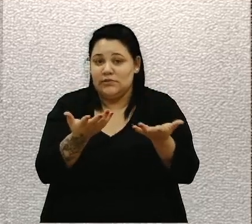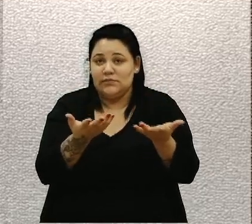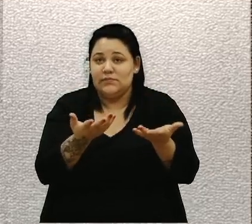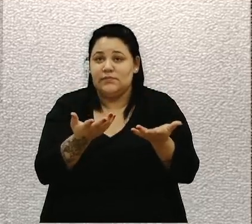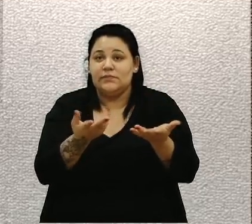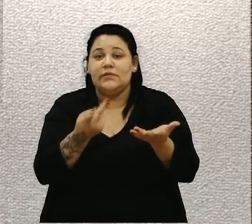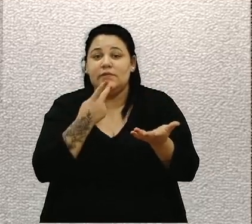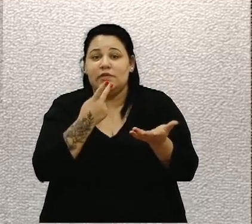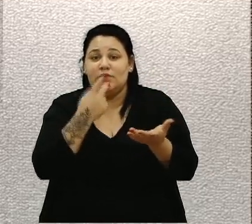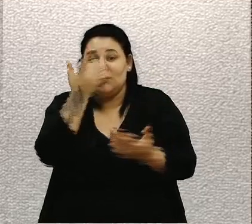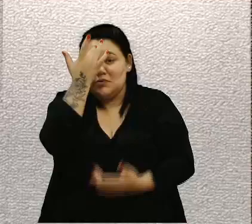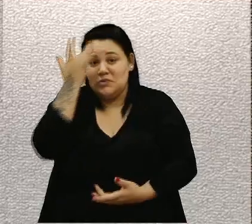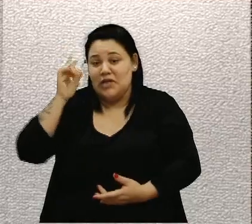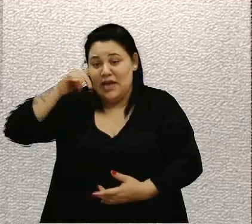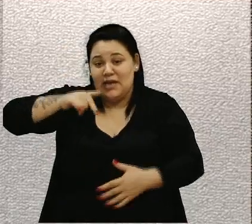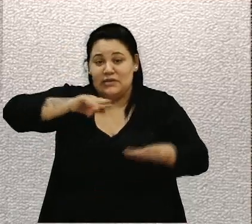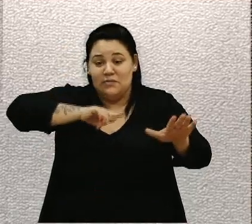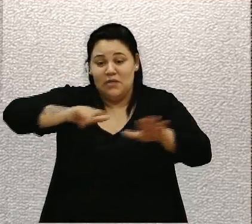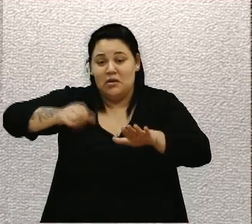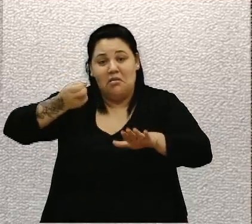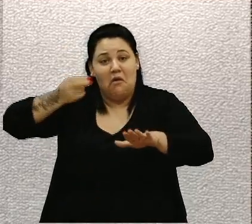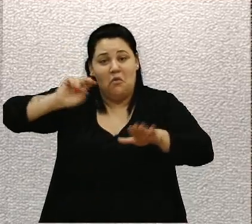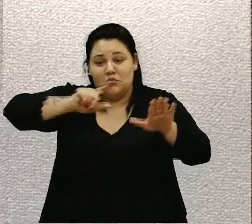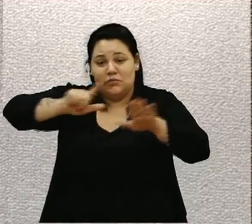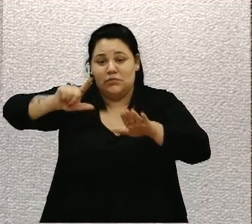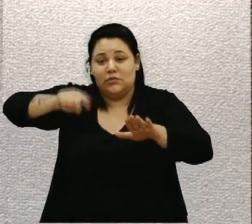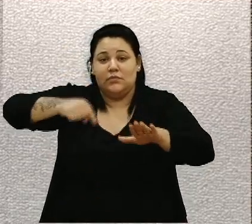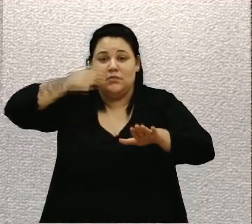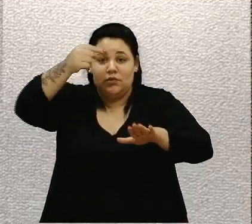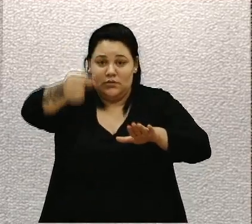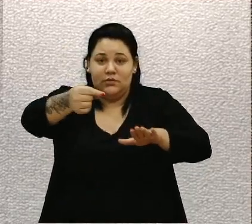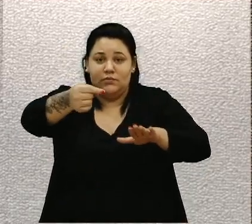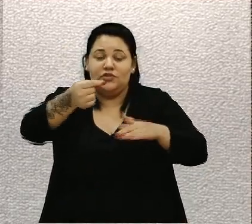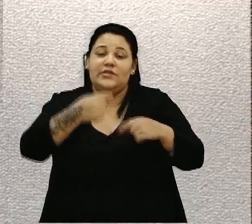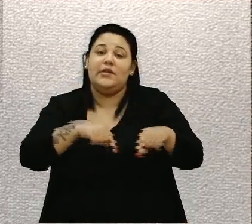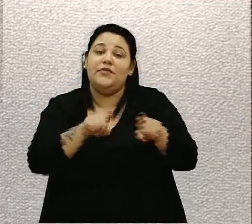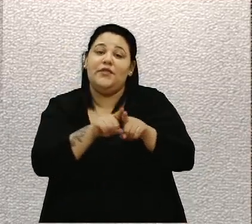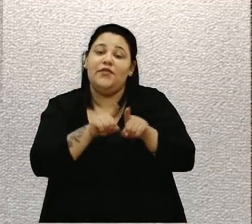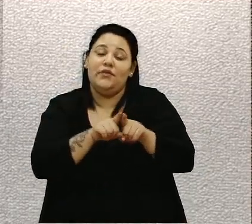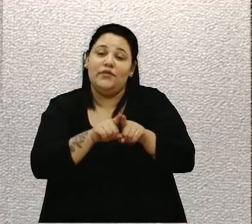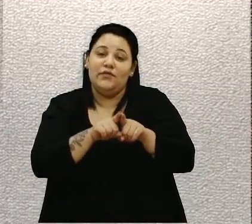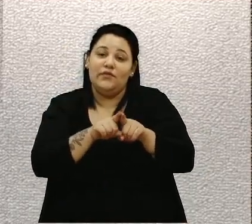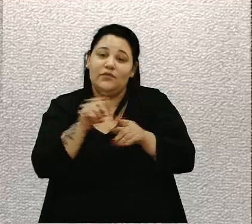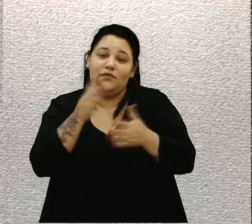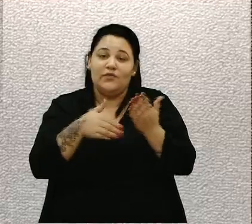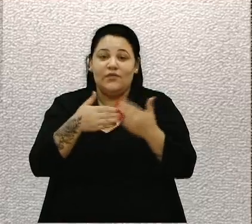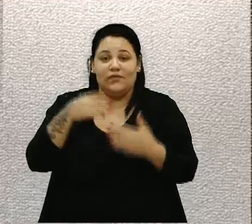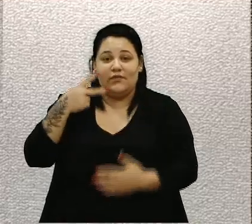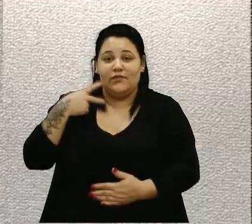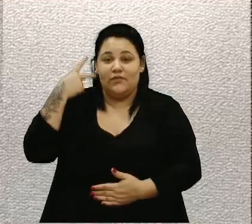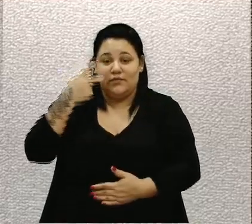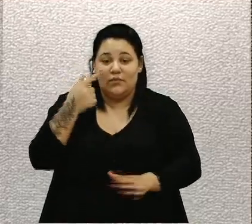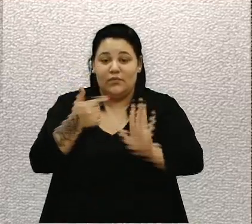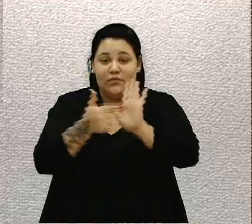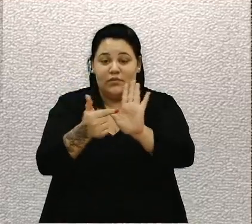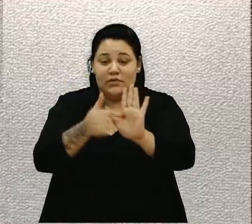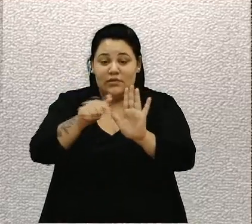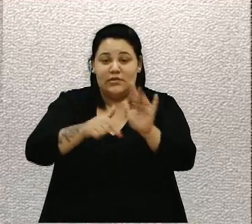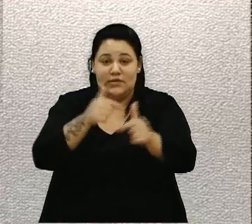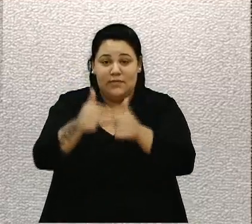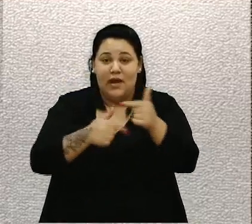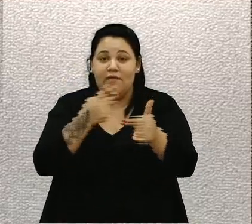não sei se possível essa semana ou na semana que vem já, com todos os vereadores, para justamente se mostrar esse trabalho e dizer o que foi feito e